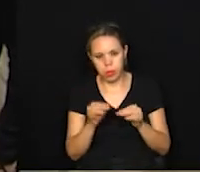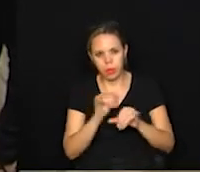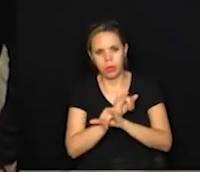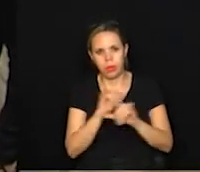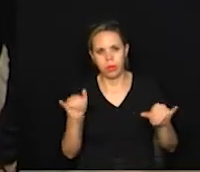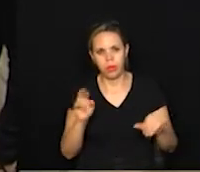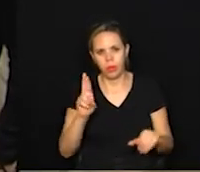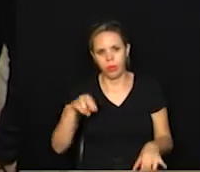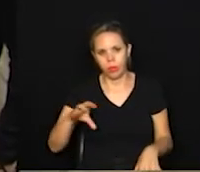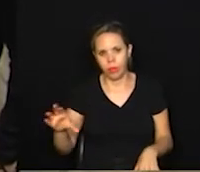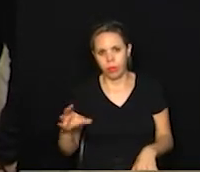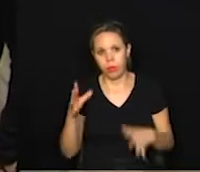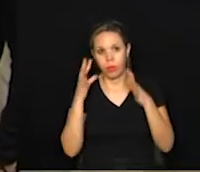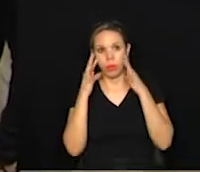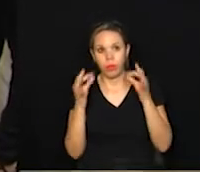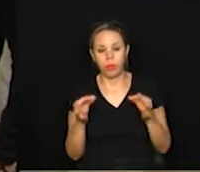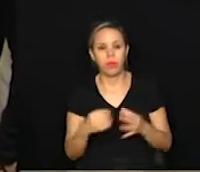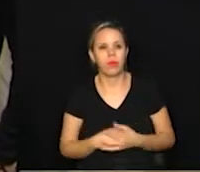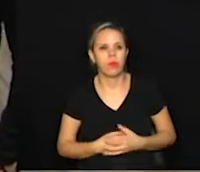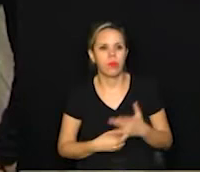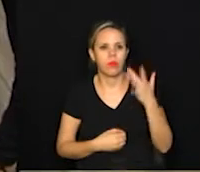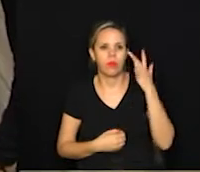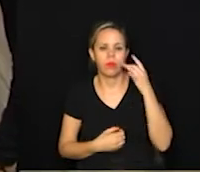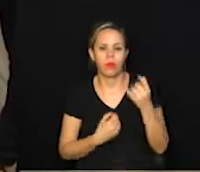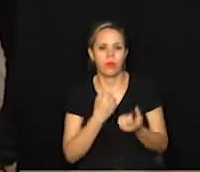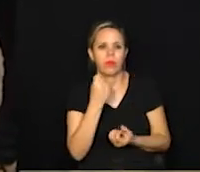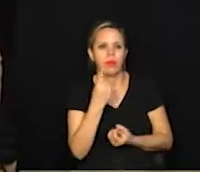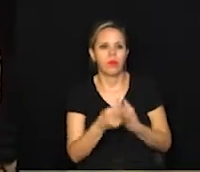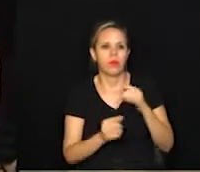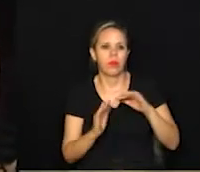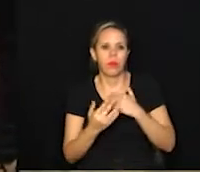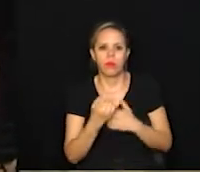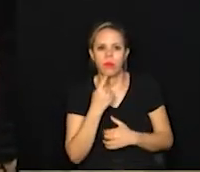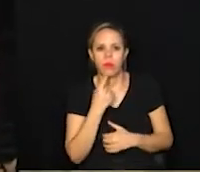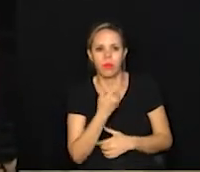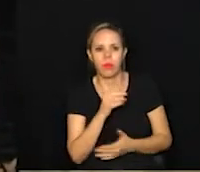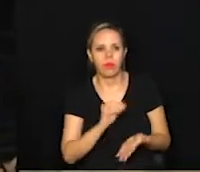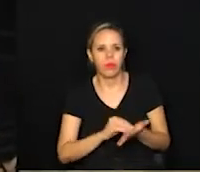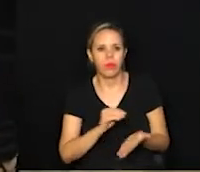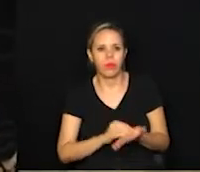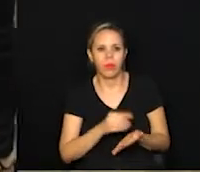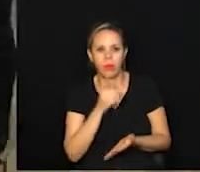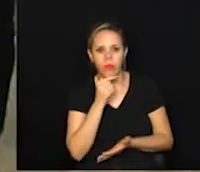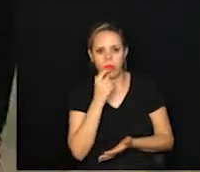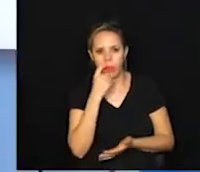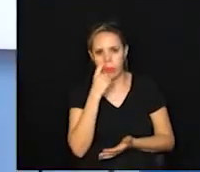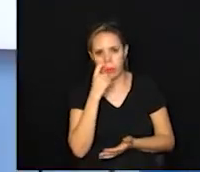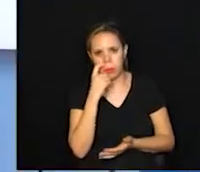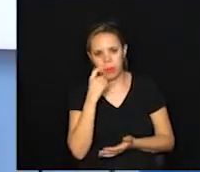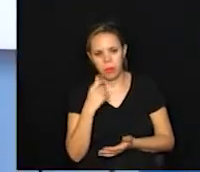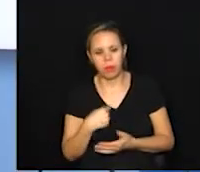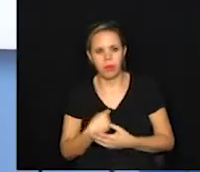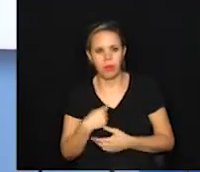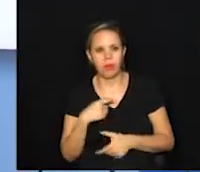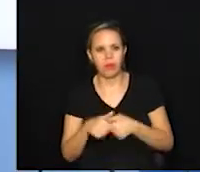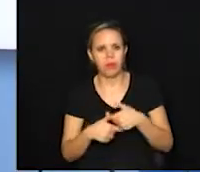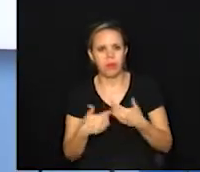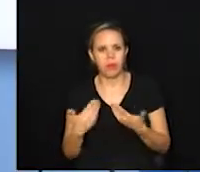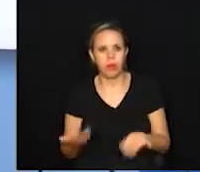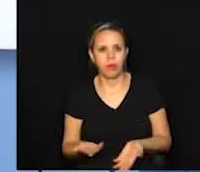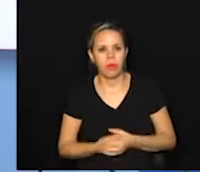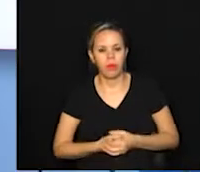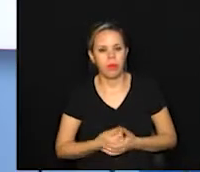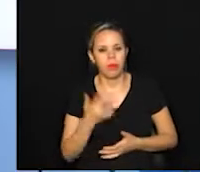Campinas, atenção, porque amanhã alguns bairros de Campinas estarão sem água. Isso, vai aqui um servição, hein, gente?